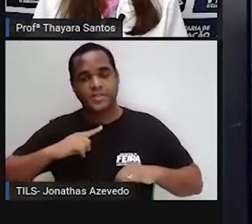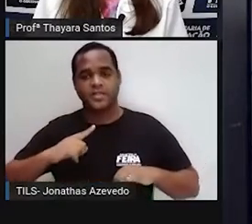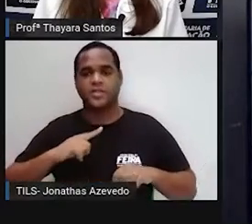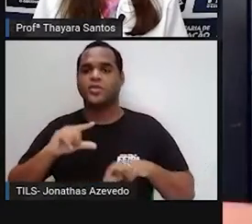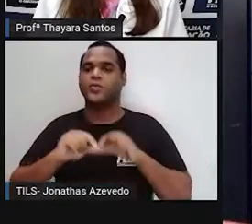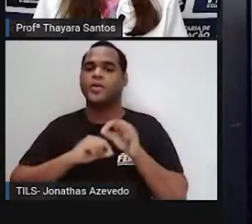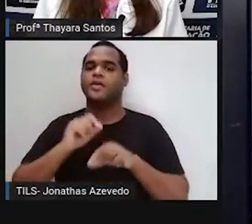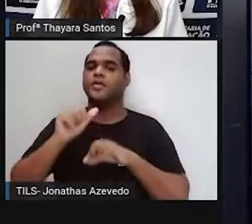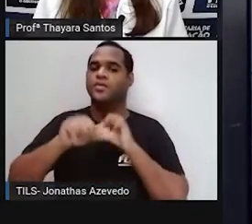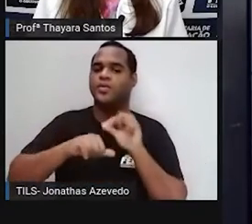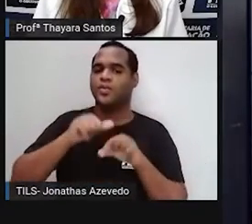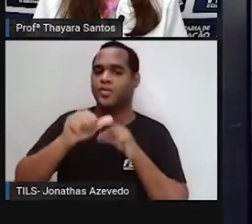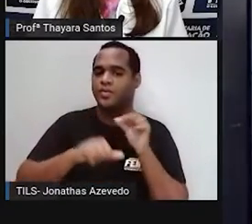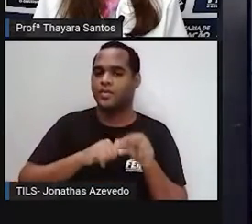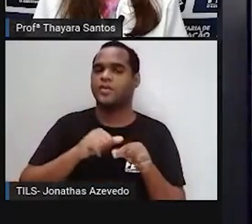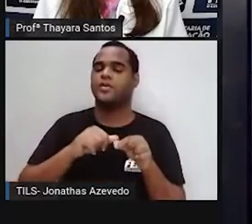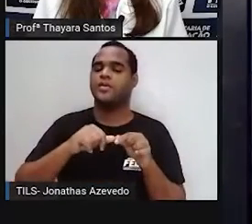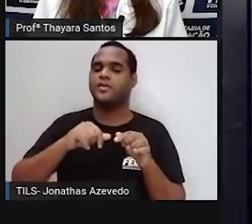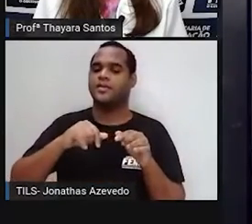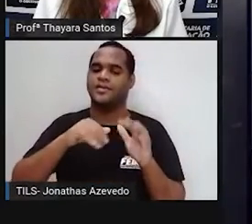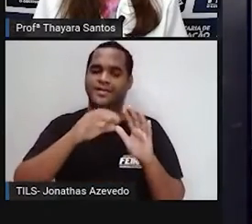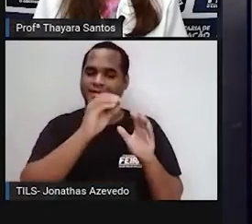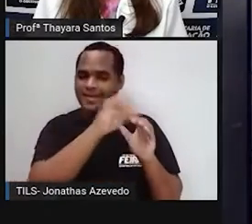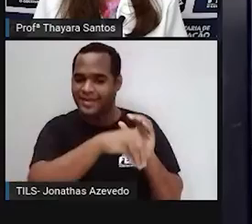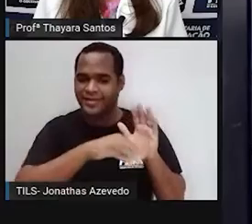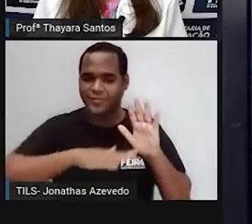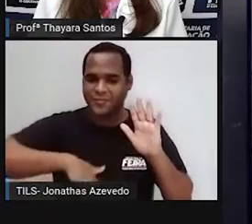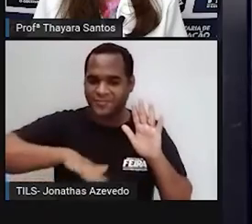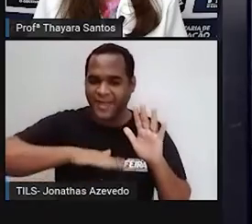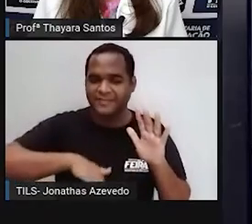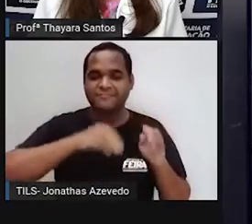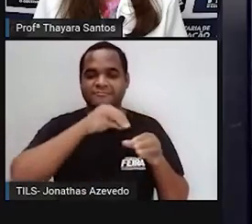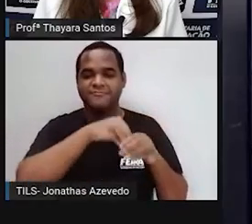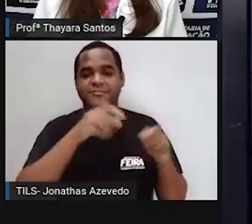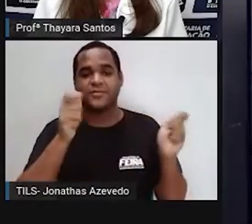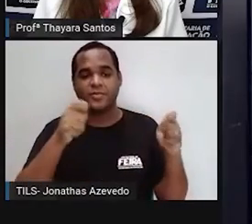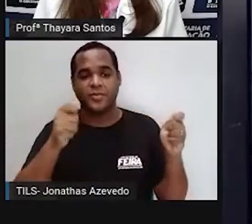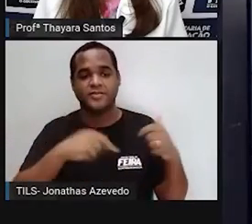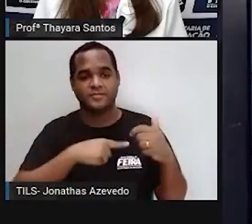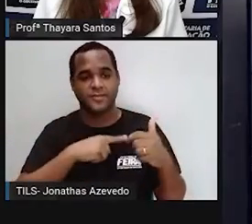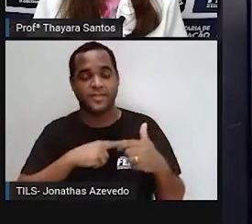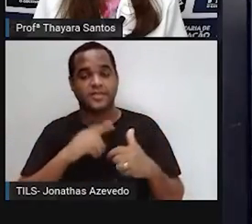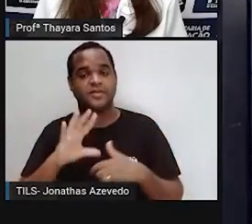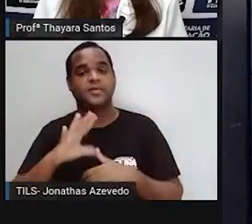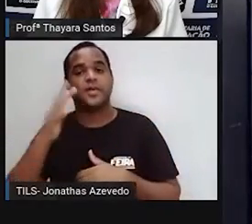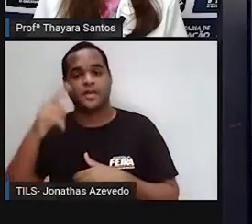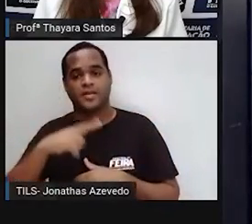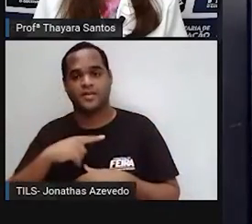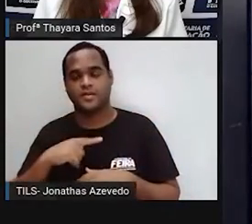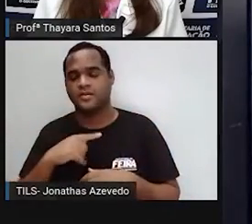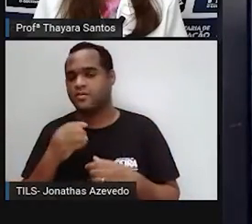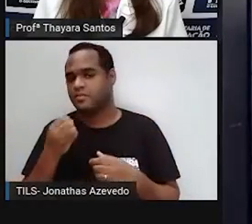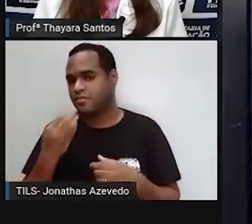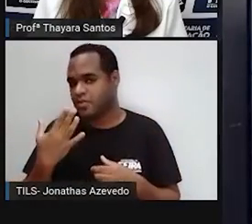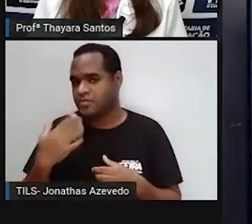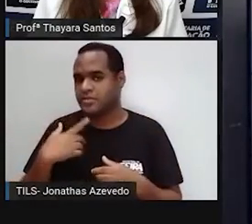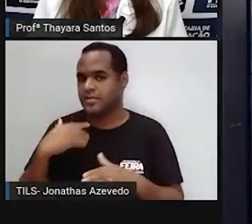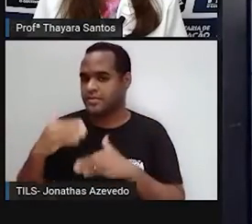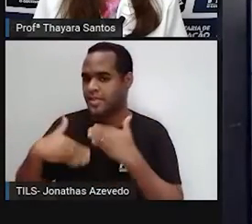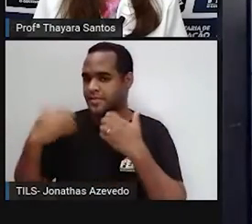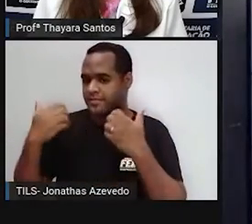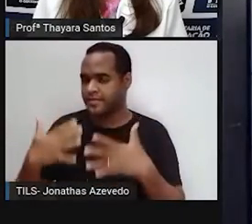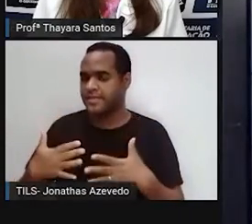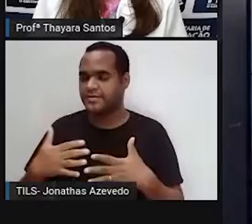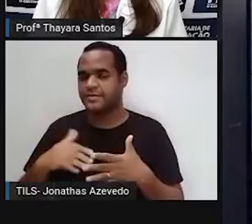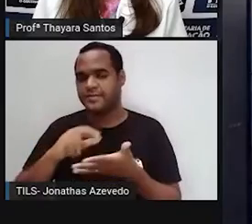dessas alterações dos oceanos que vão impactar diretamente essa produtividade de frutos